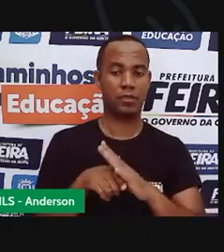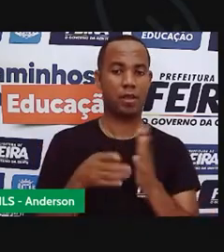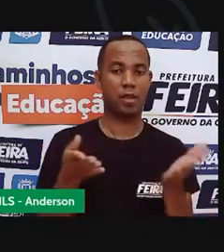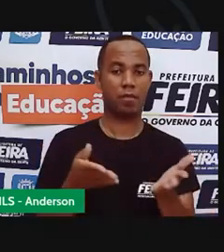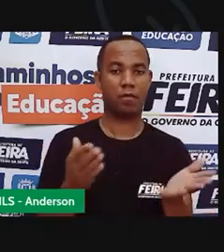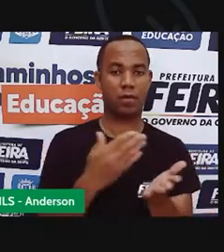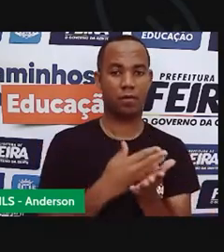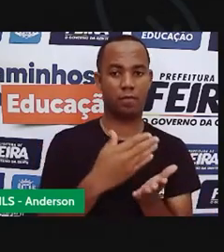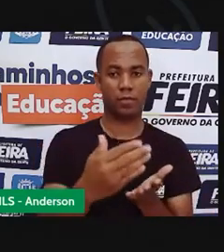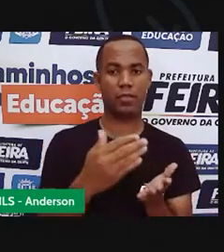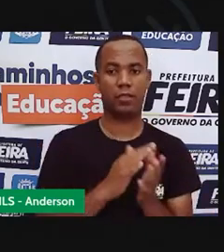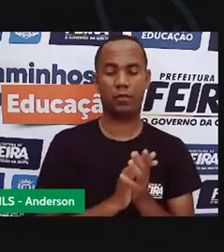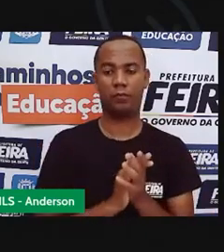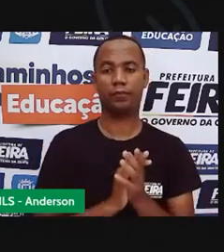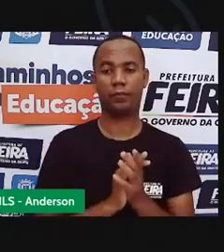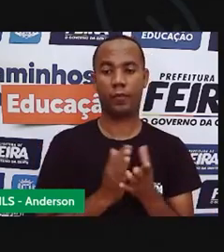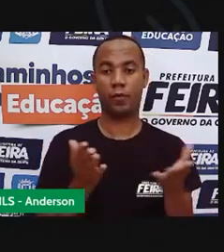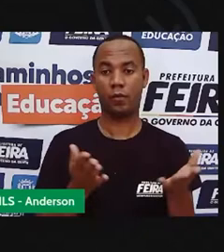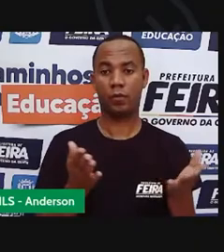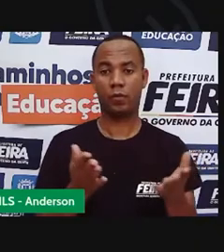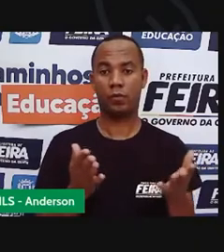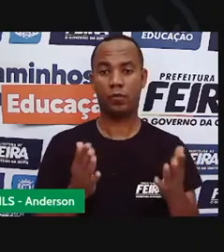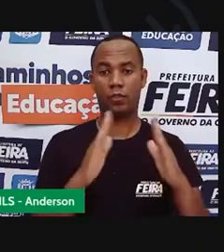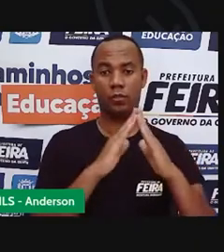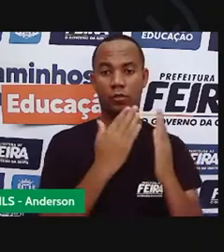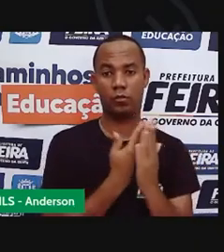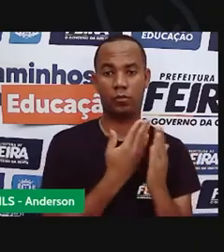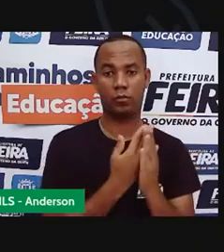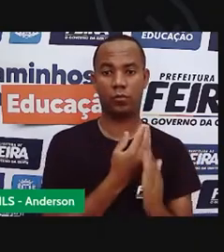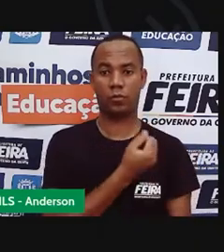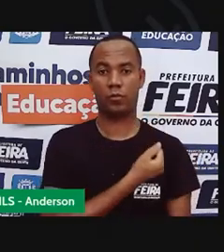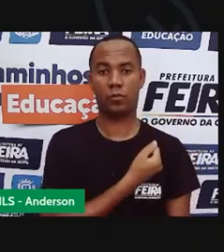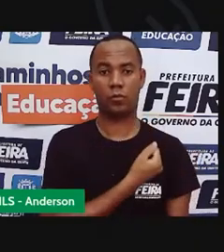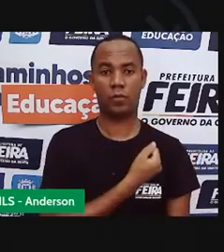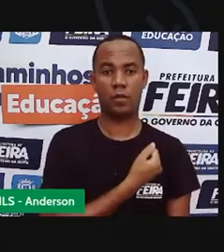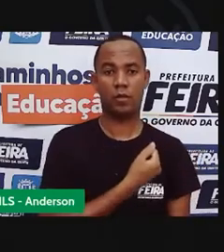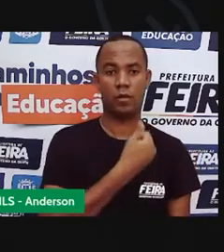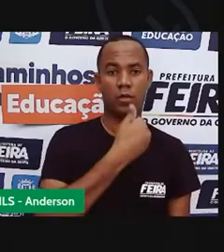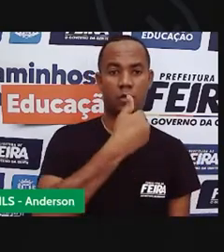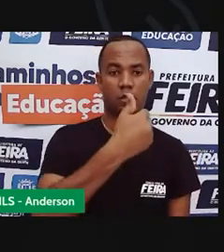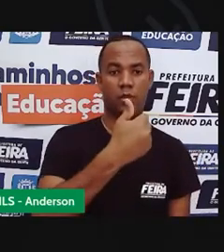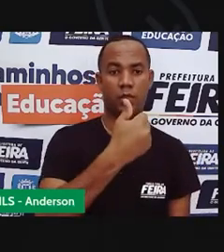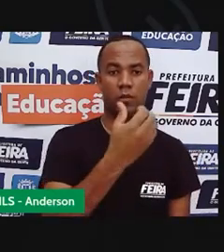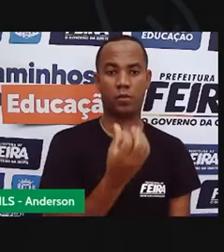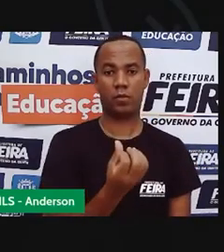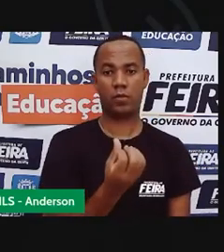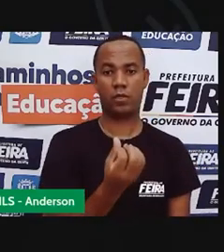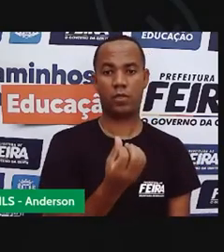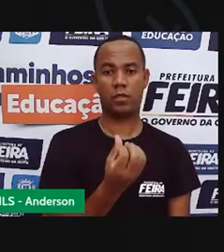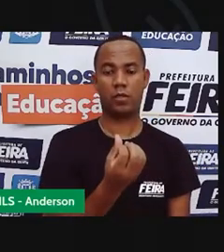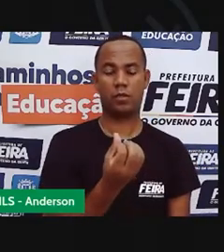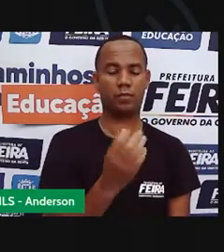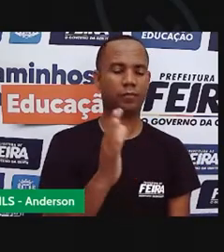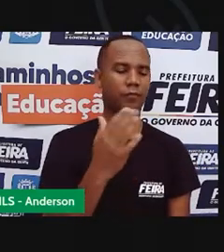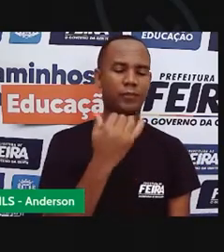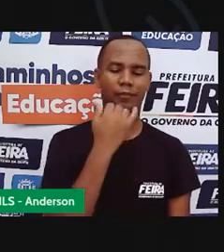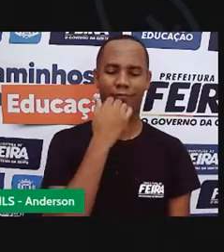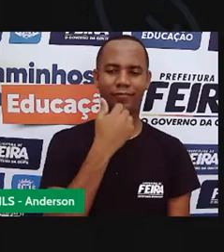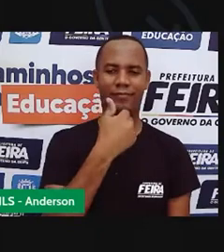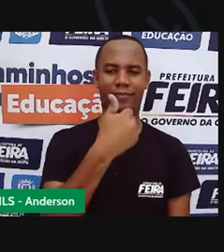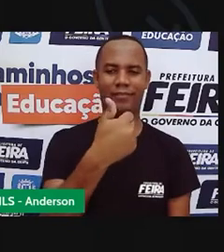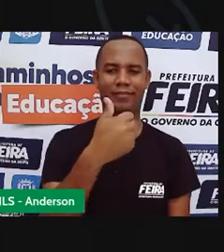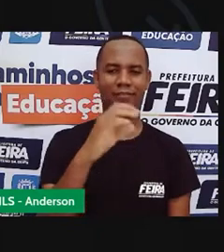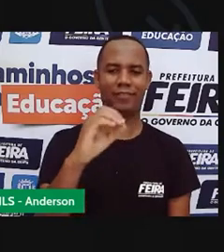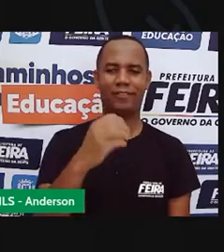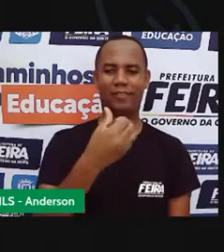Nossa aula número 106, dia 28 de junho, segunda-feira, a